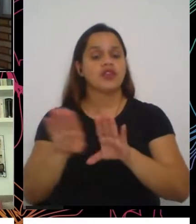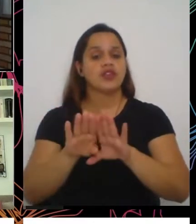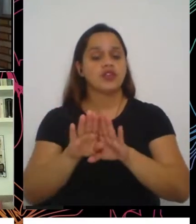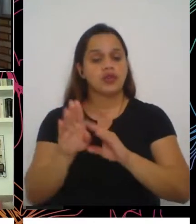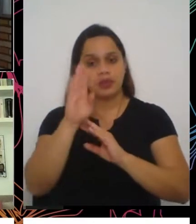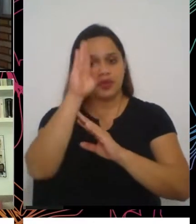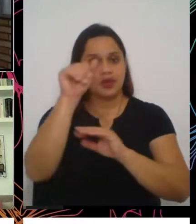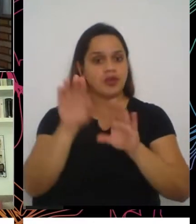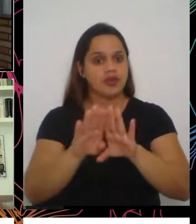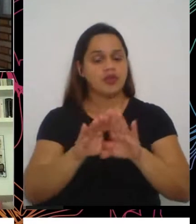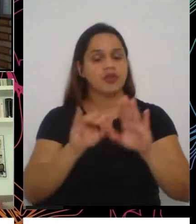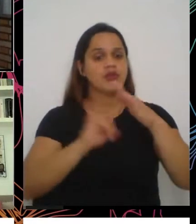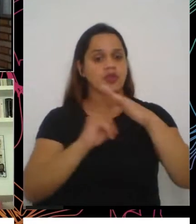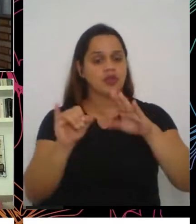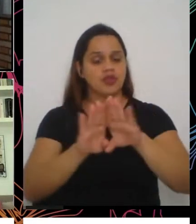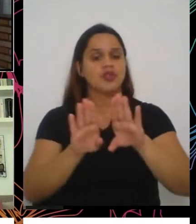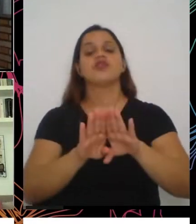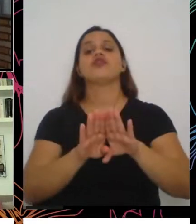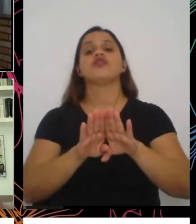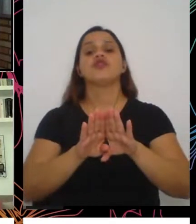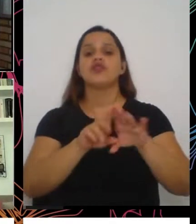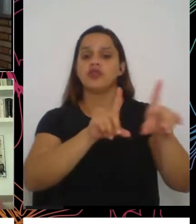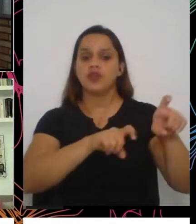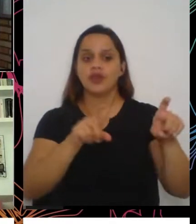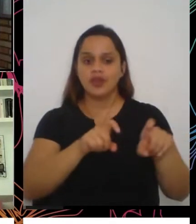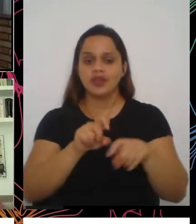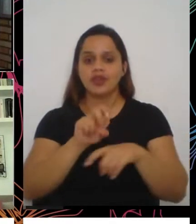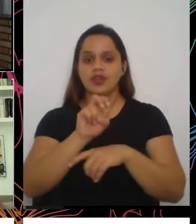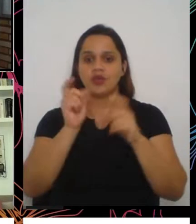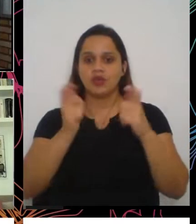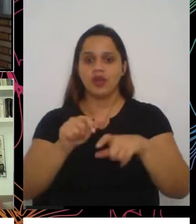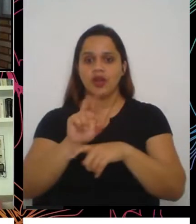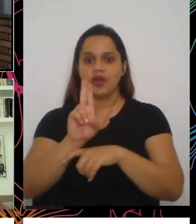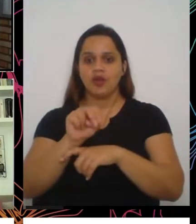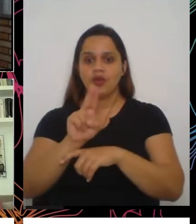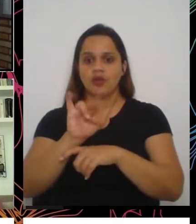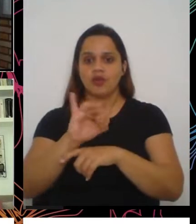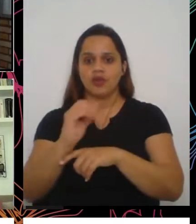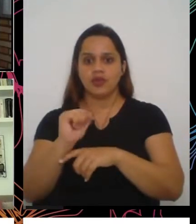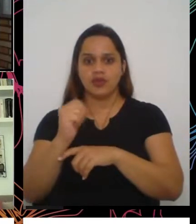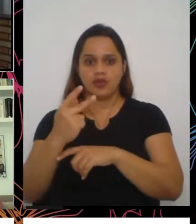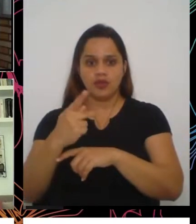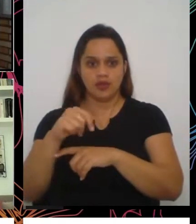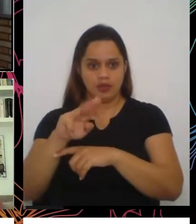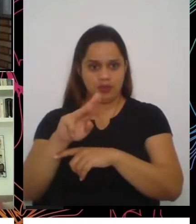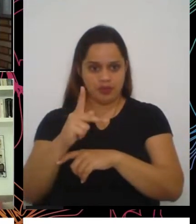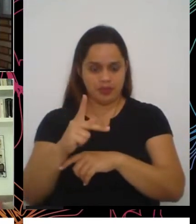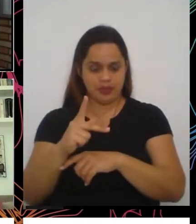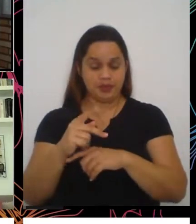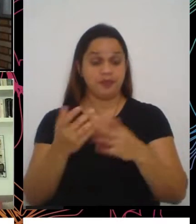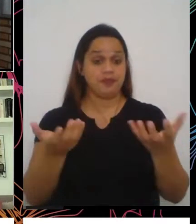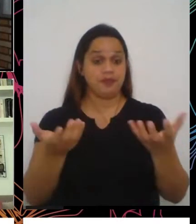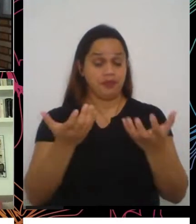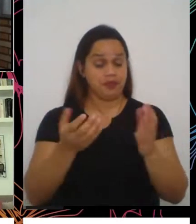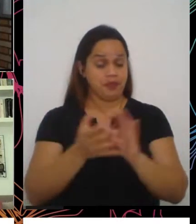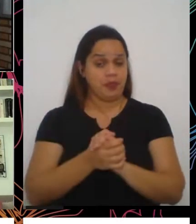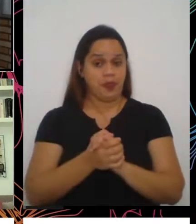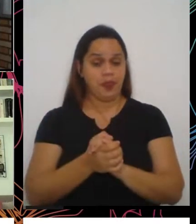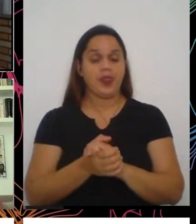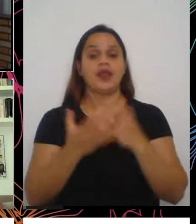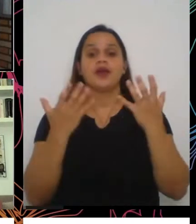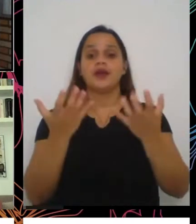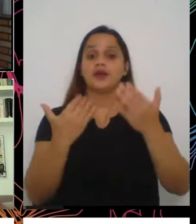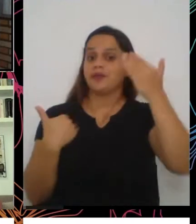de Economia da Unicamp. Bom, eu quero agradecer também, antes de nós iniciarmos aí esse nosso